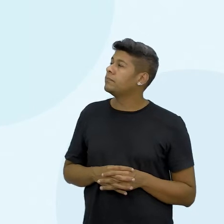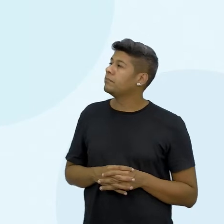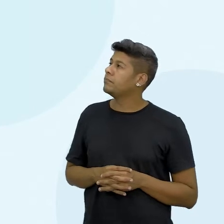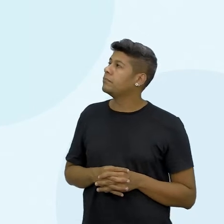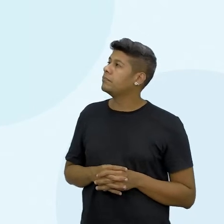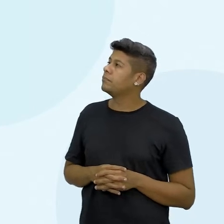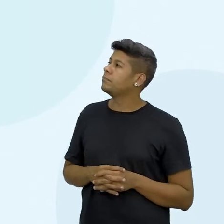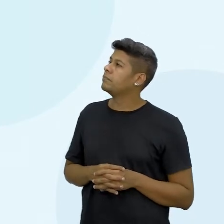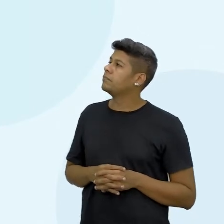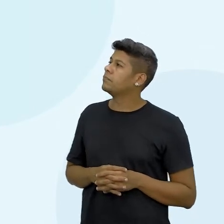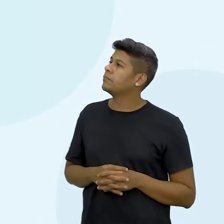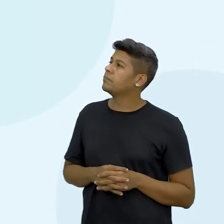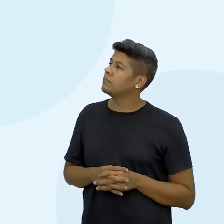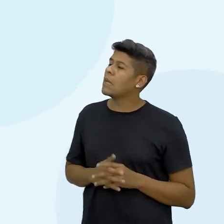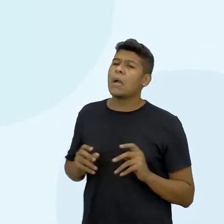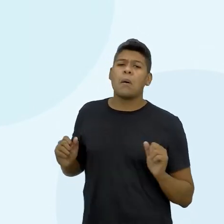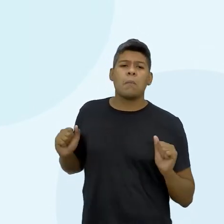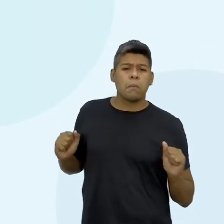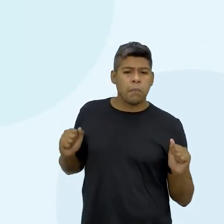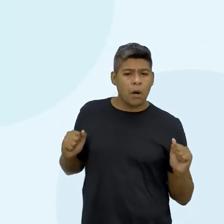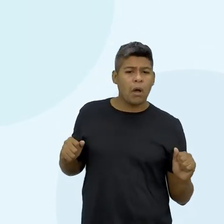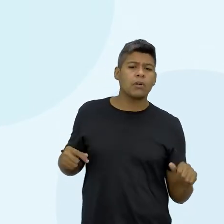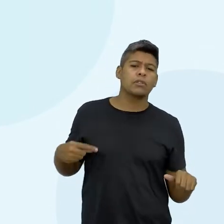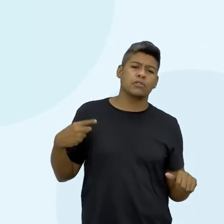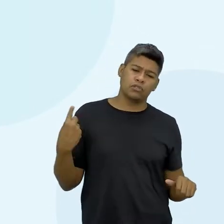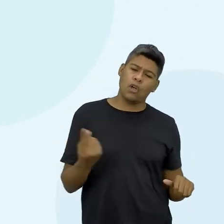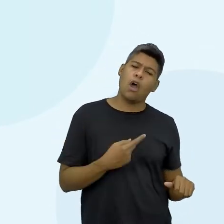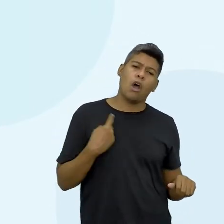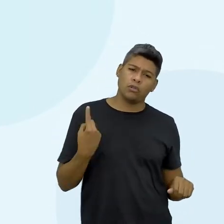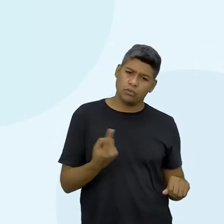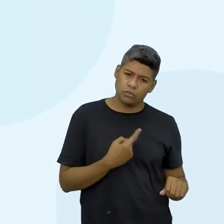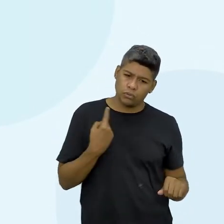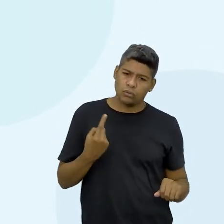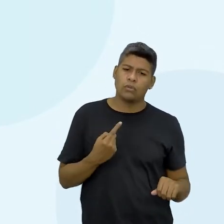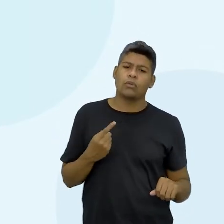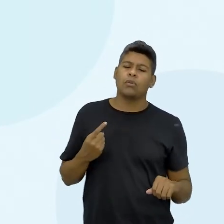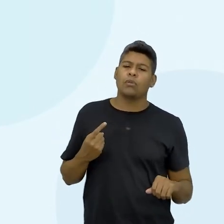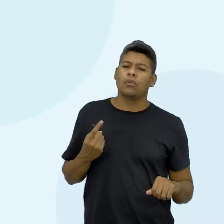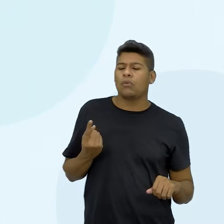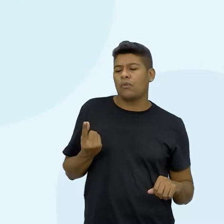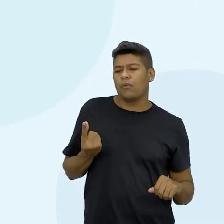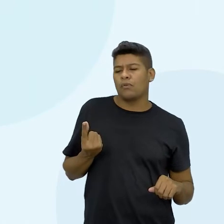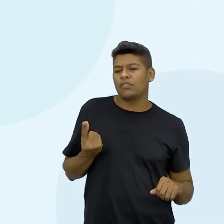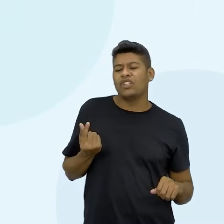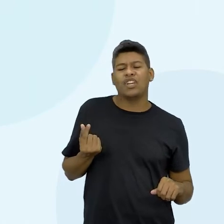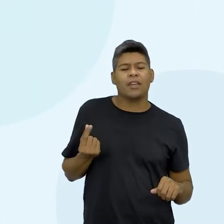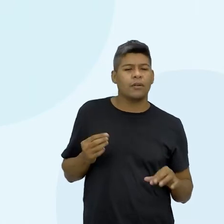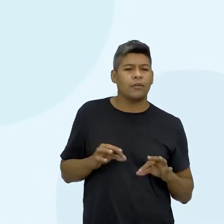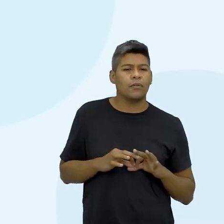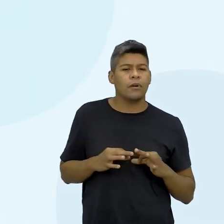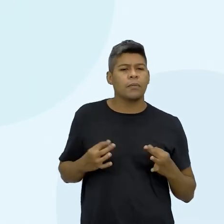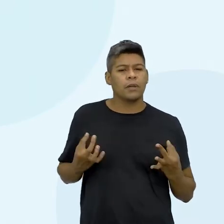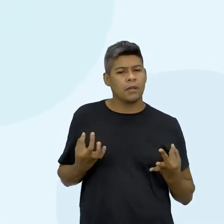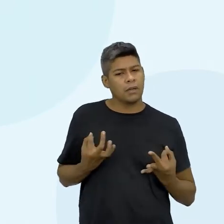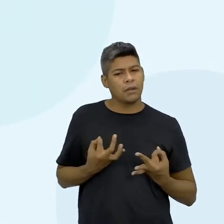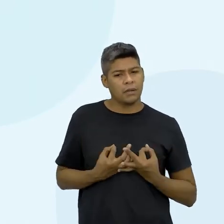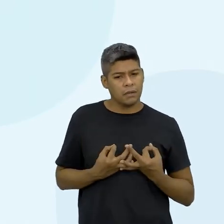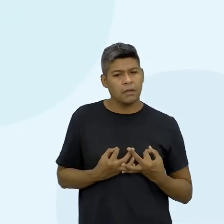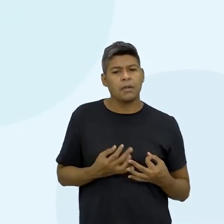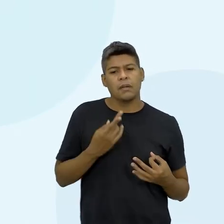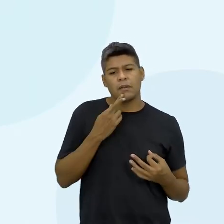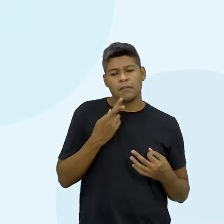Num fluxo de caixa que pode ser o nosso caixa, né? Um caixa familiar. Aqui, eu estou falando da nossa